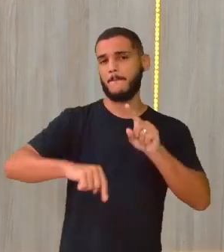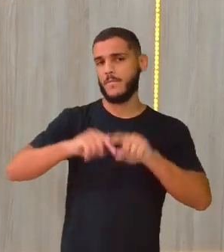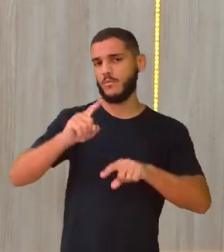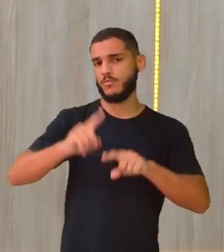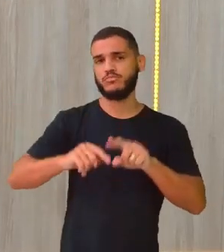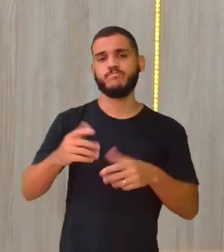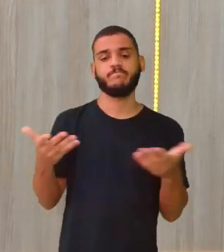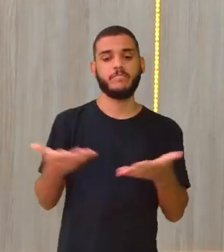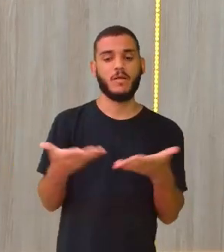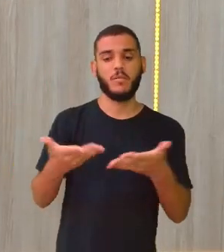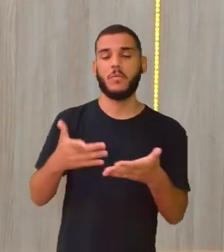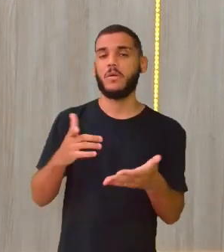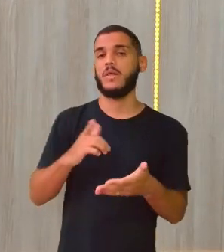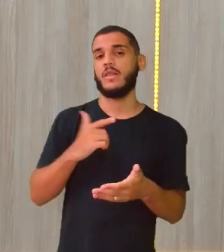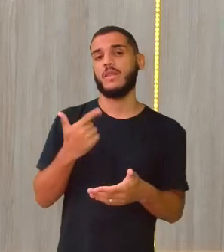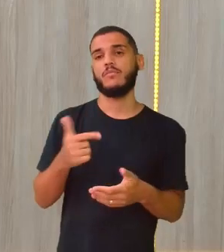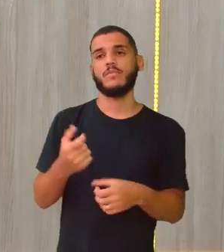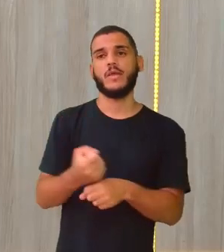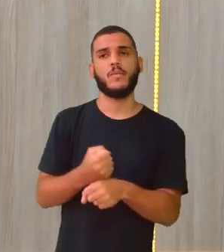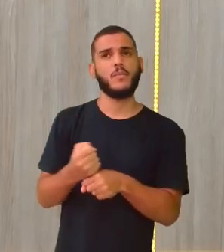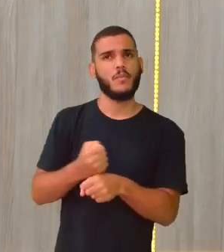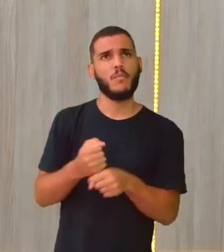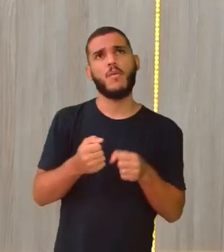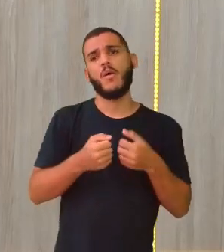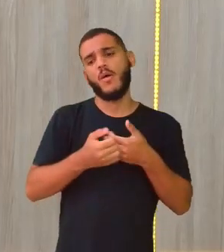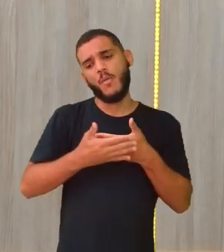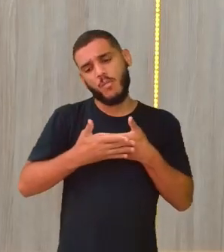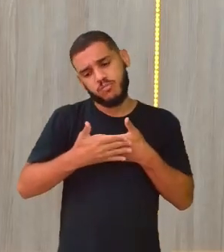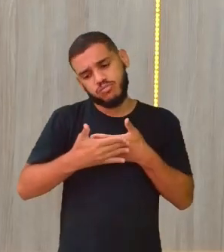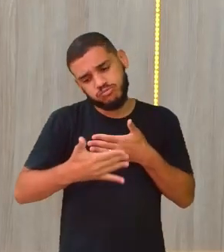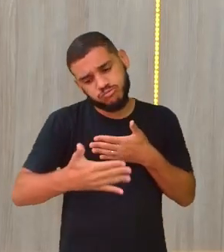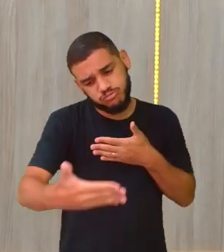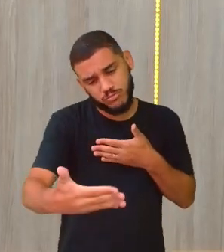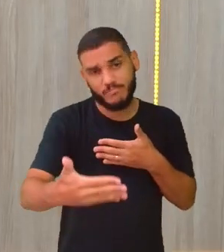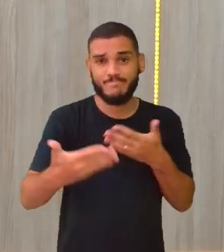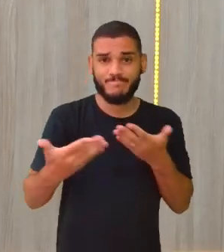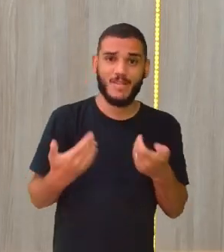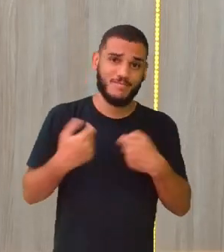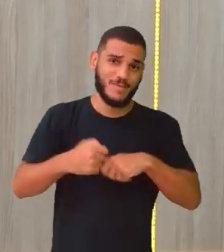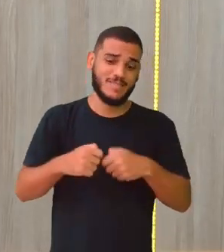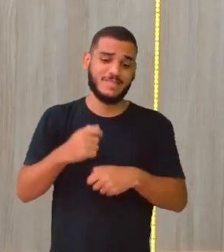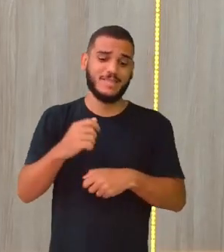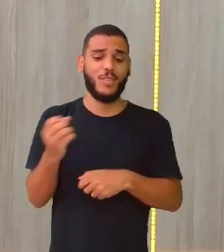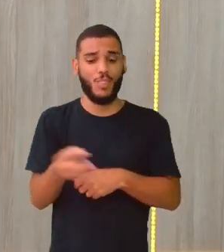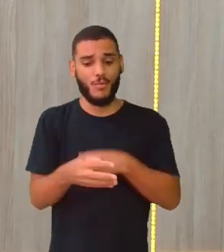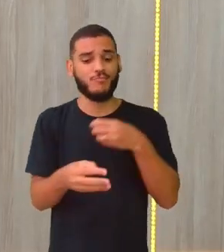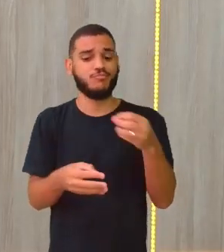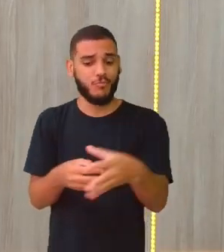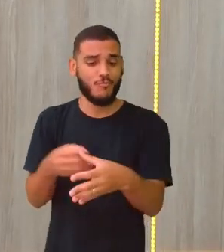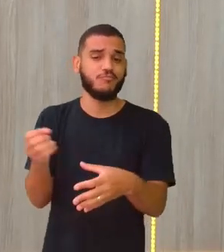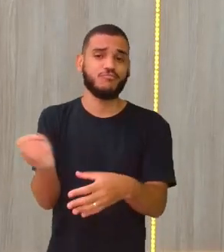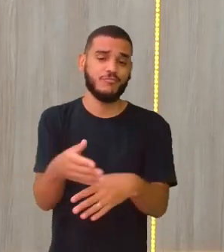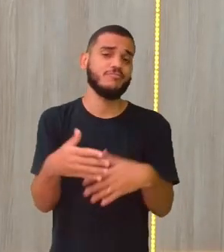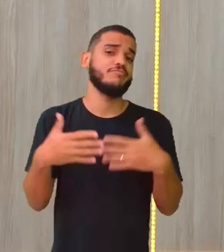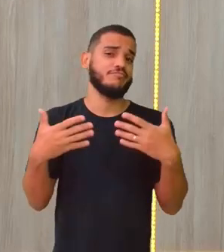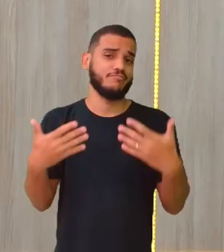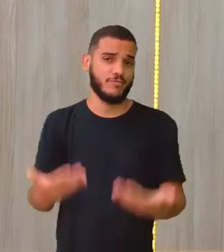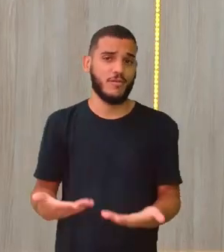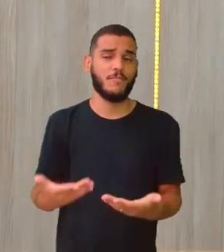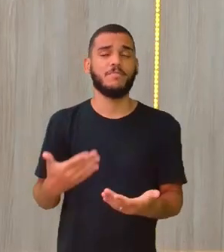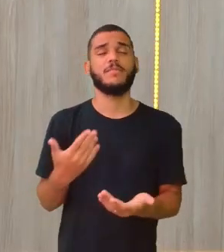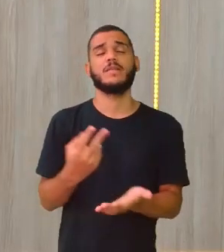tinha em tempos passados. E a gente vai se renovando, né? E nesse processo da gente trocar,